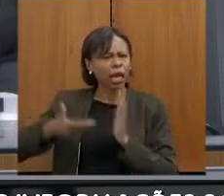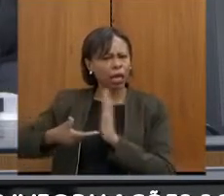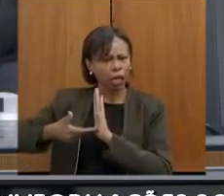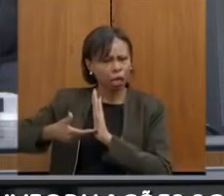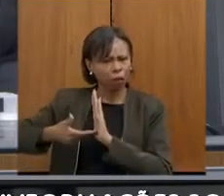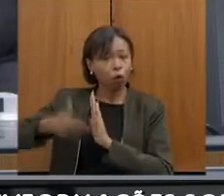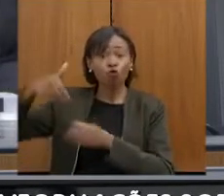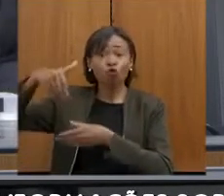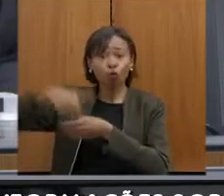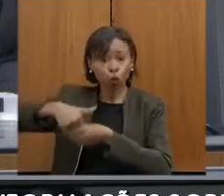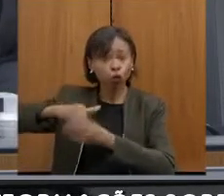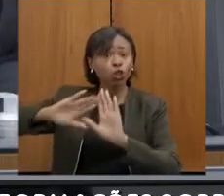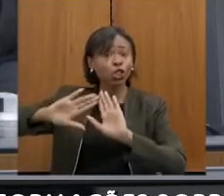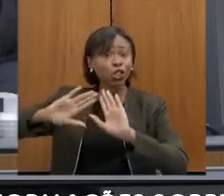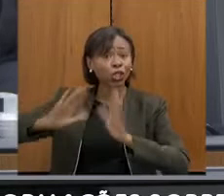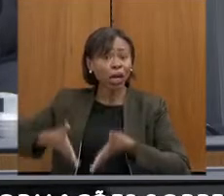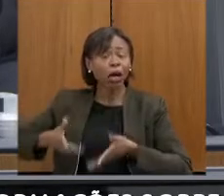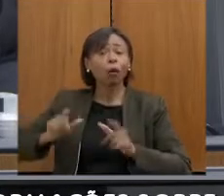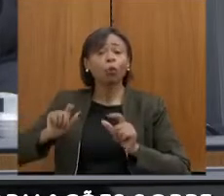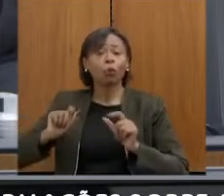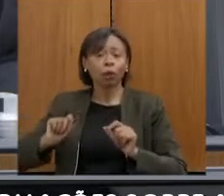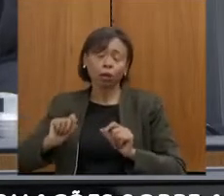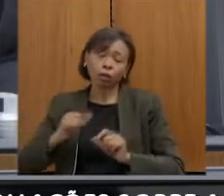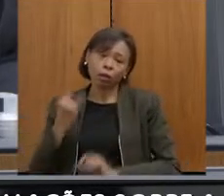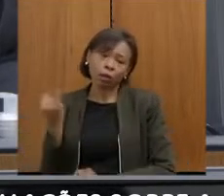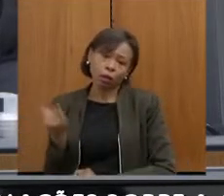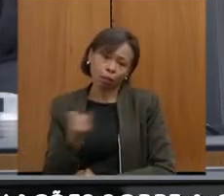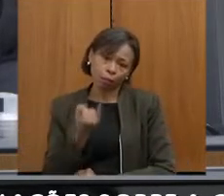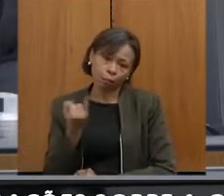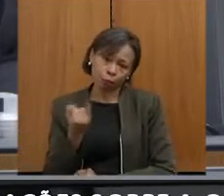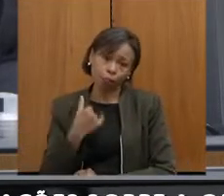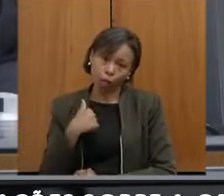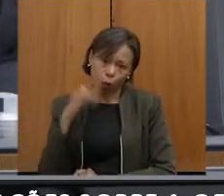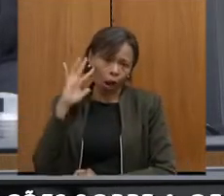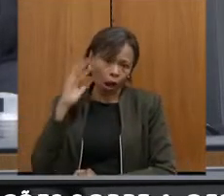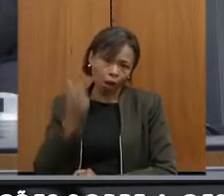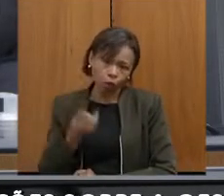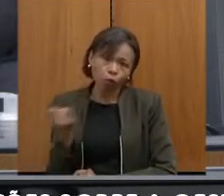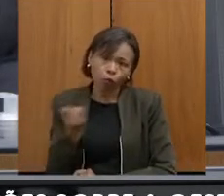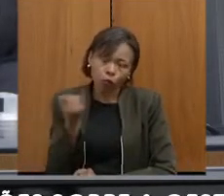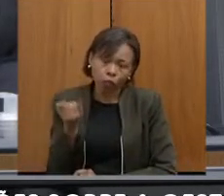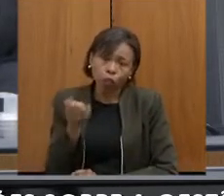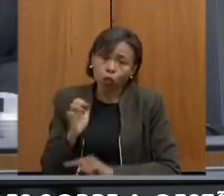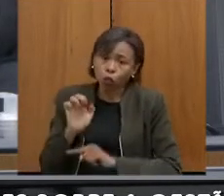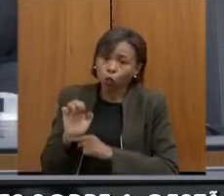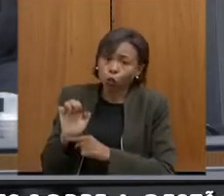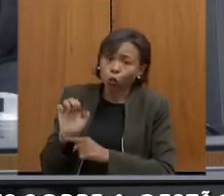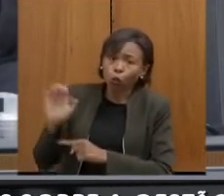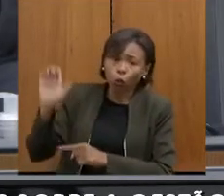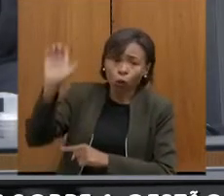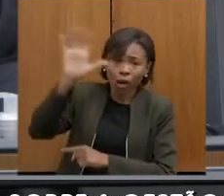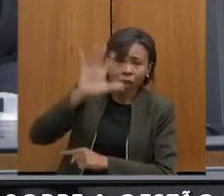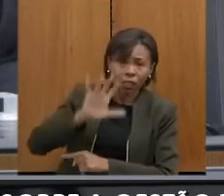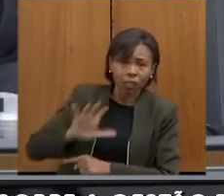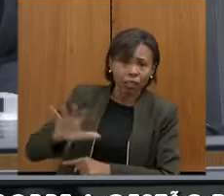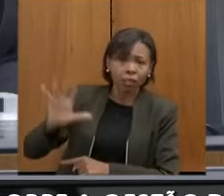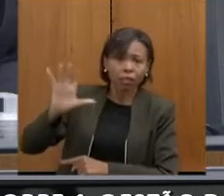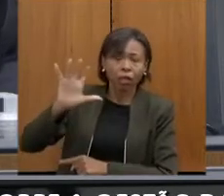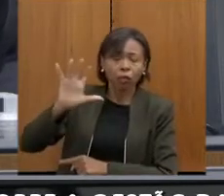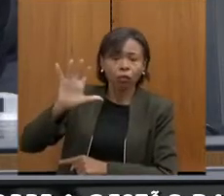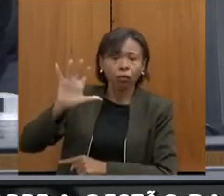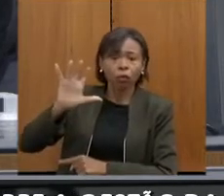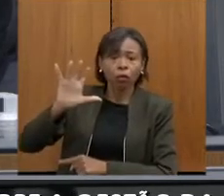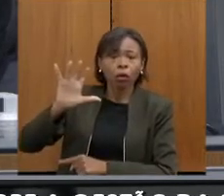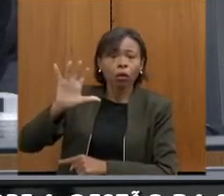Congresso votou, eu acho só importante que os Estados também não fiquem com